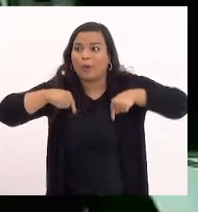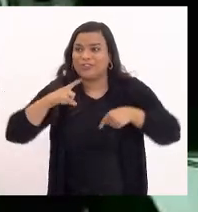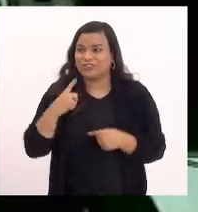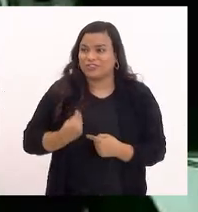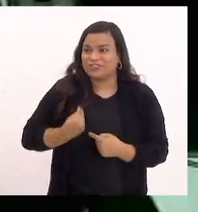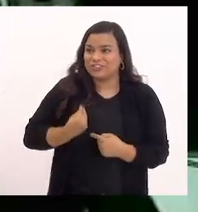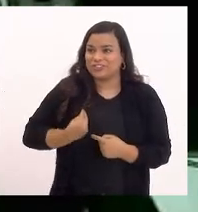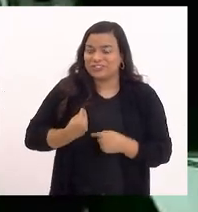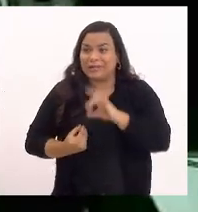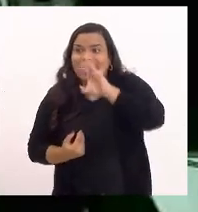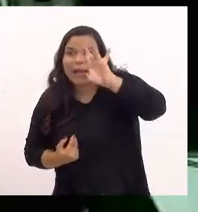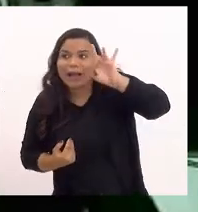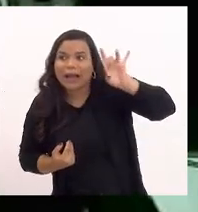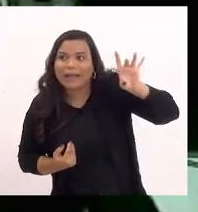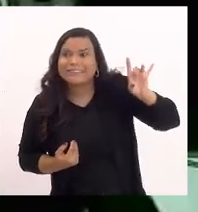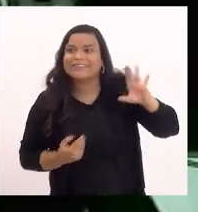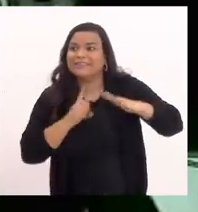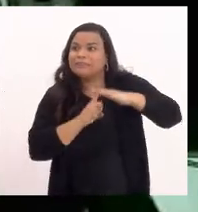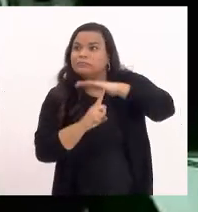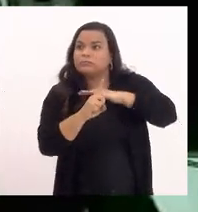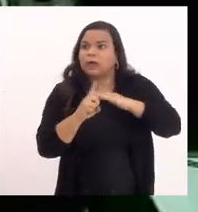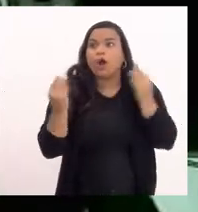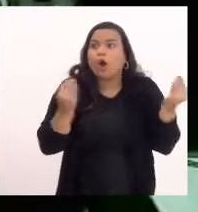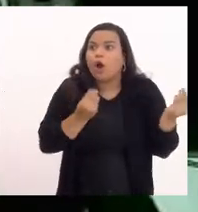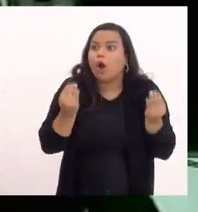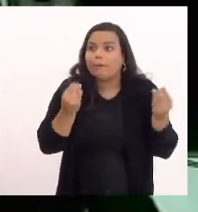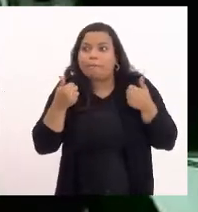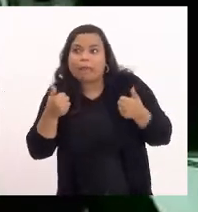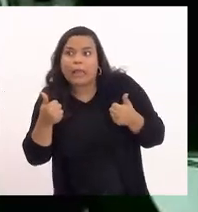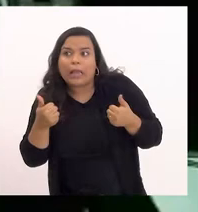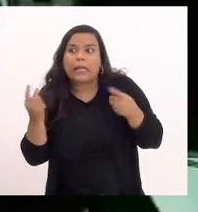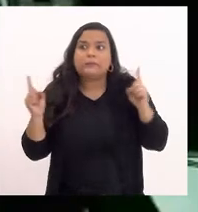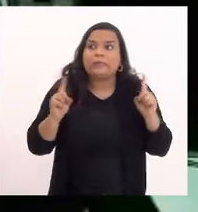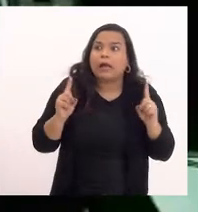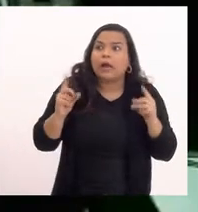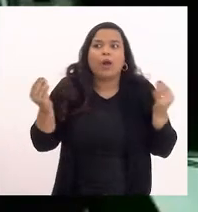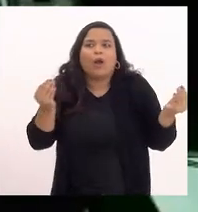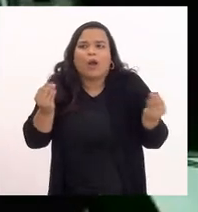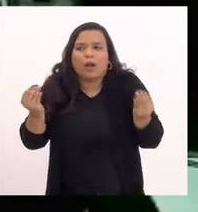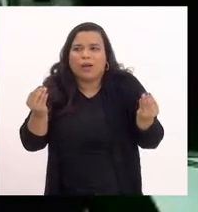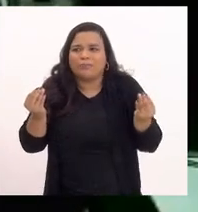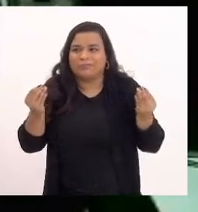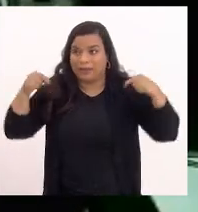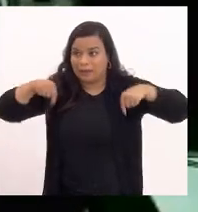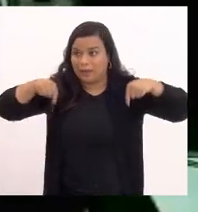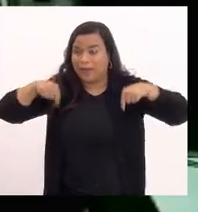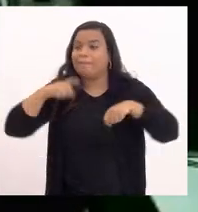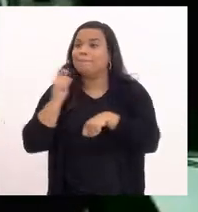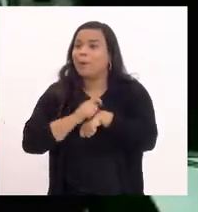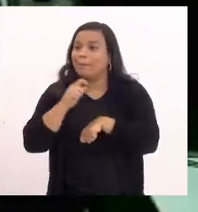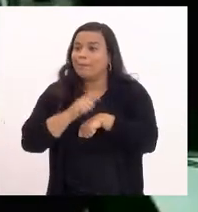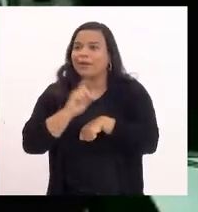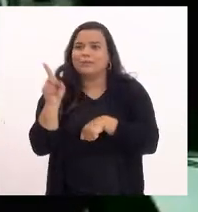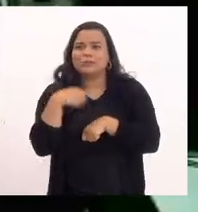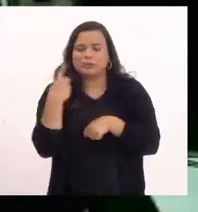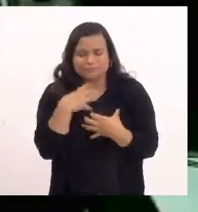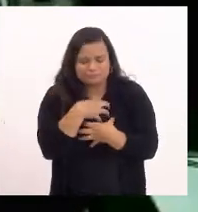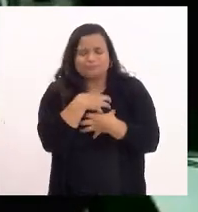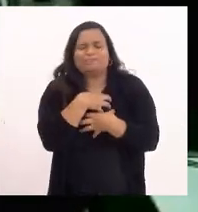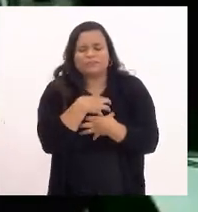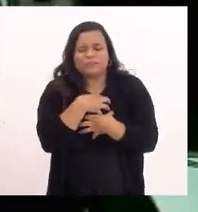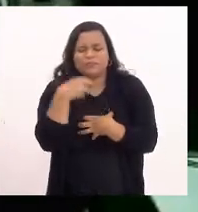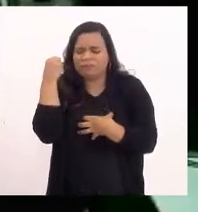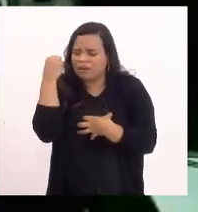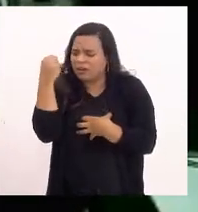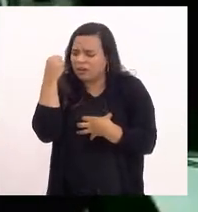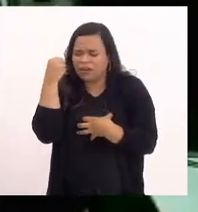refugiados então infelizmente nesse momento em que estamos todos e todas comovidos com a